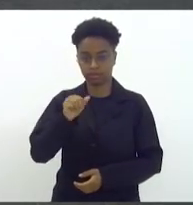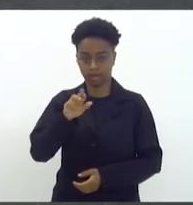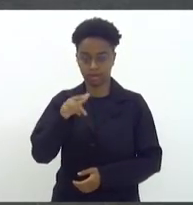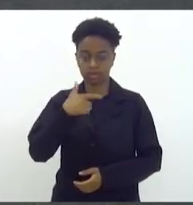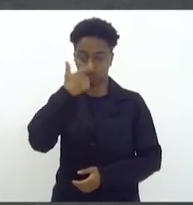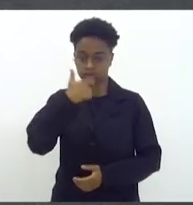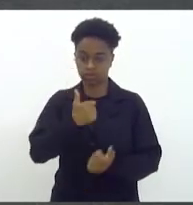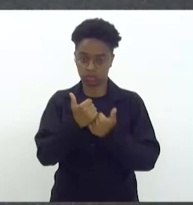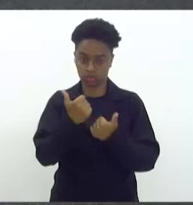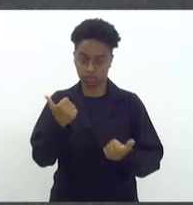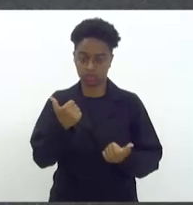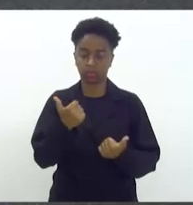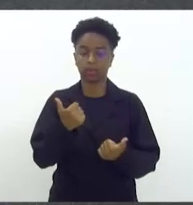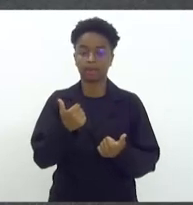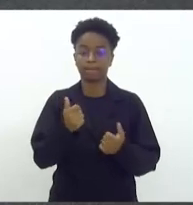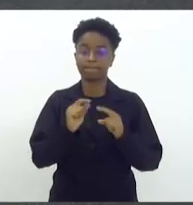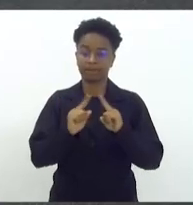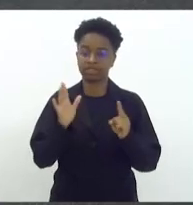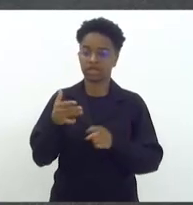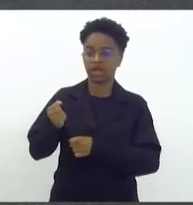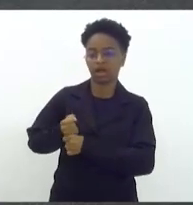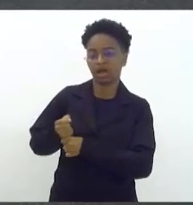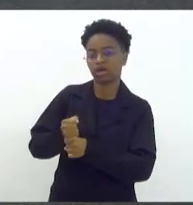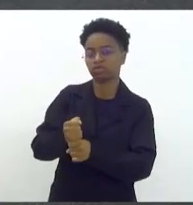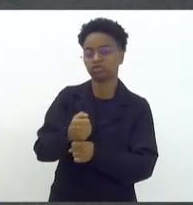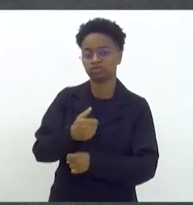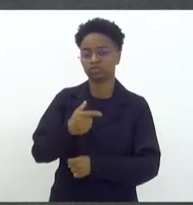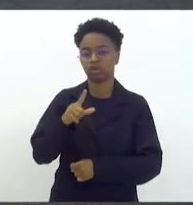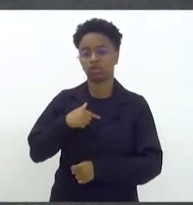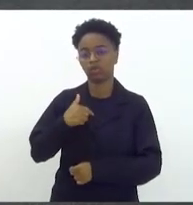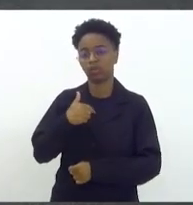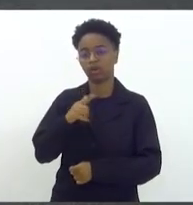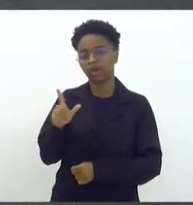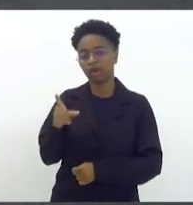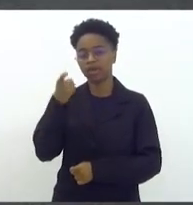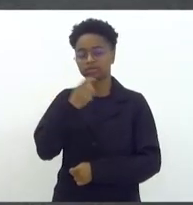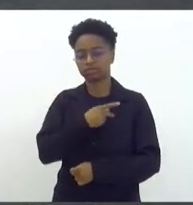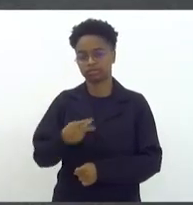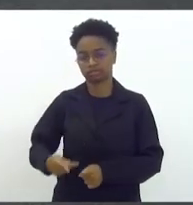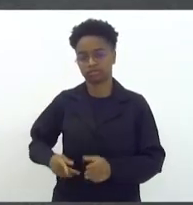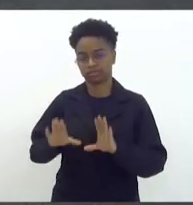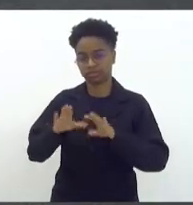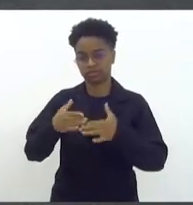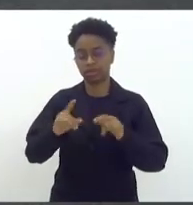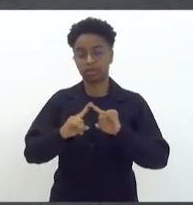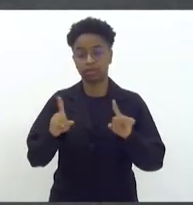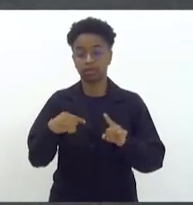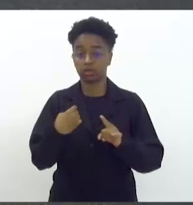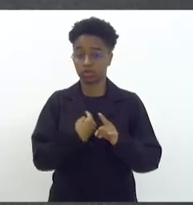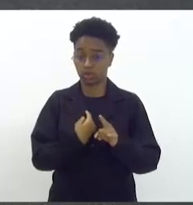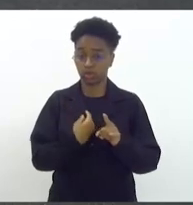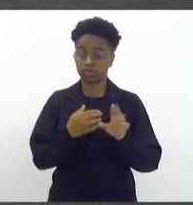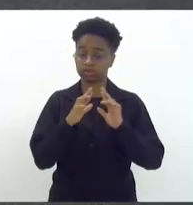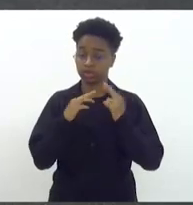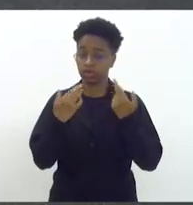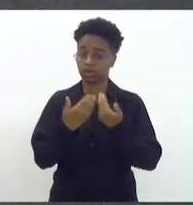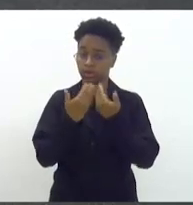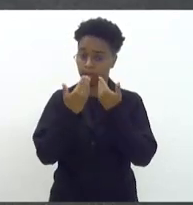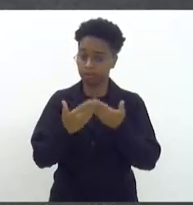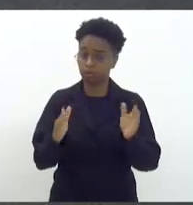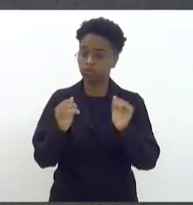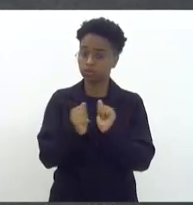durante muitos anos presidi essa comissão. Nós fizemos uma audiência pública, inclusive com familiares.